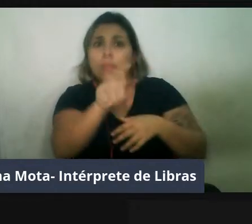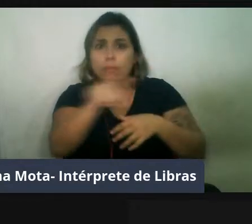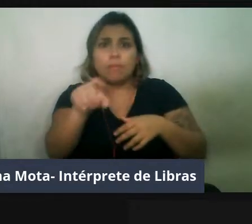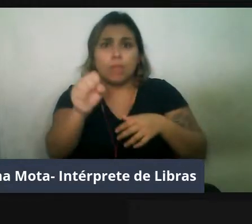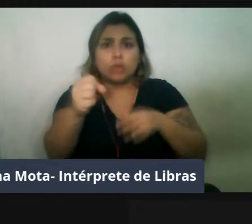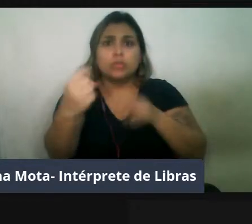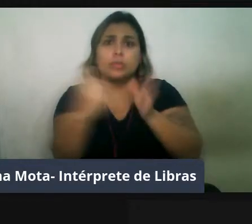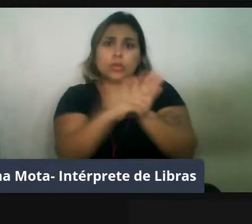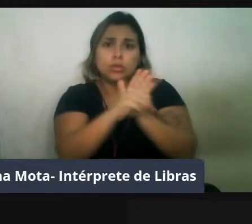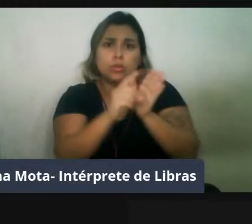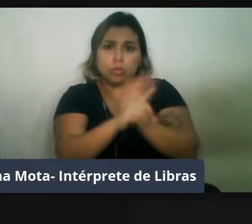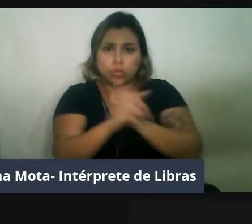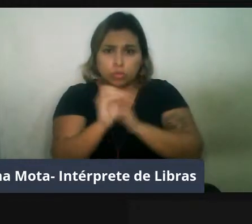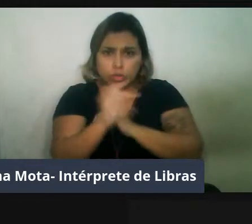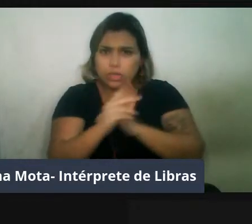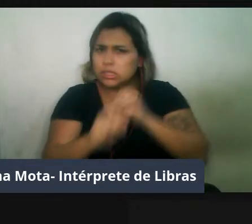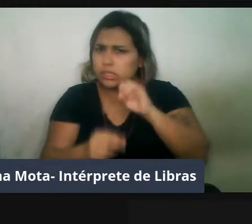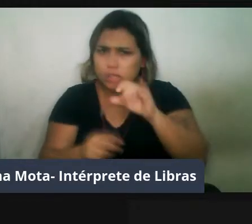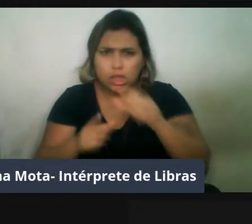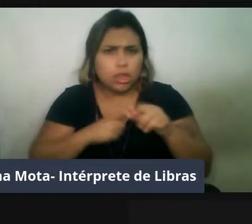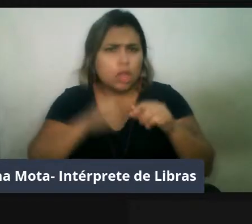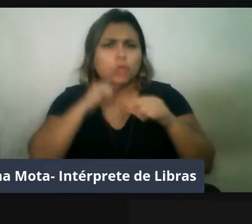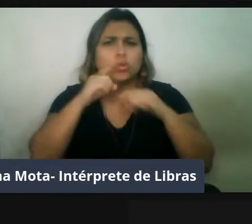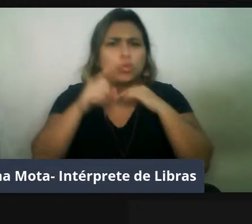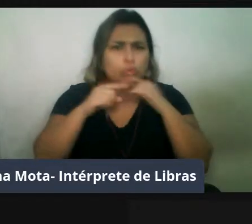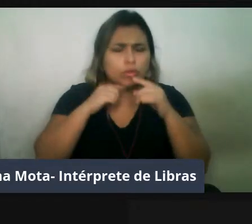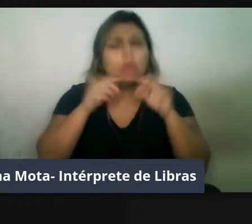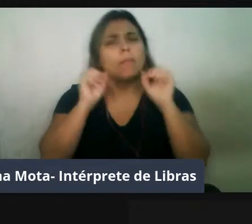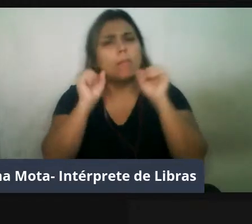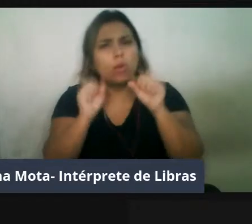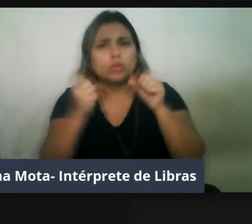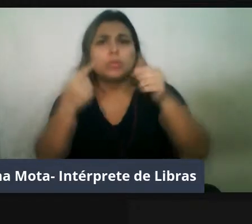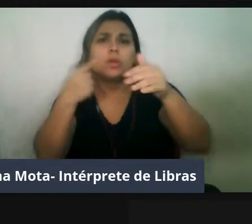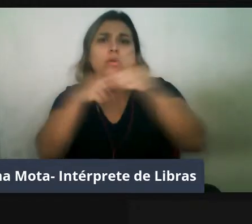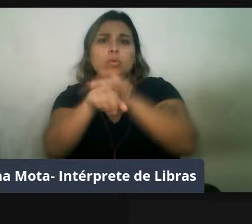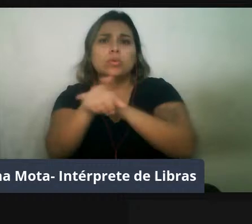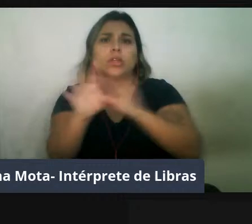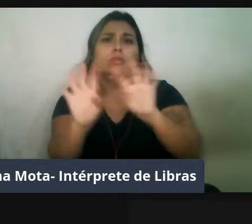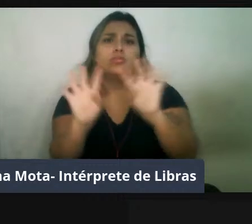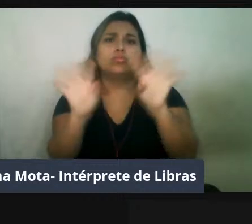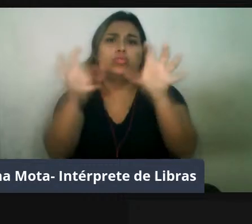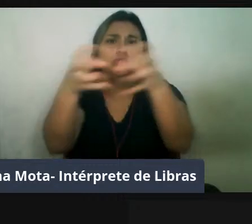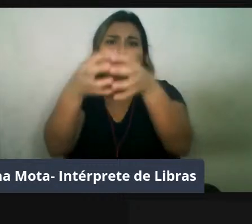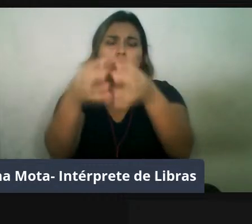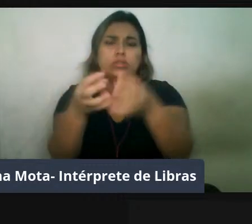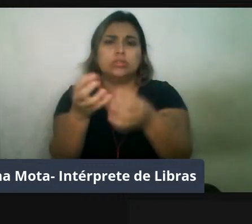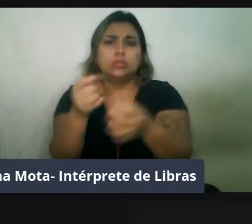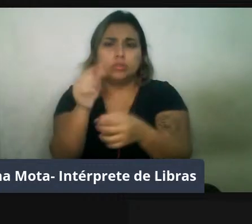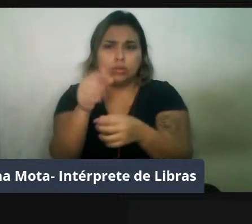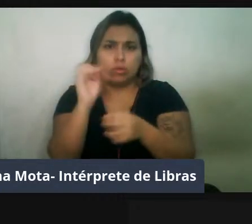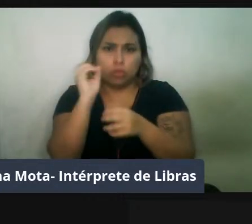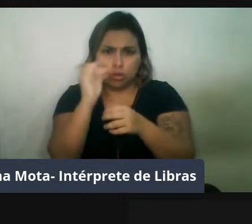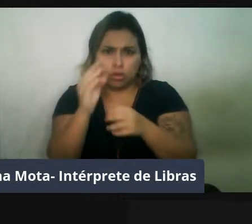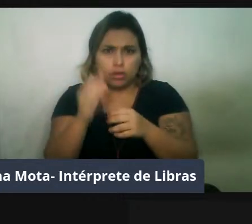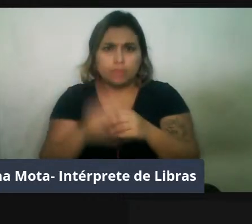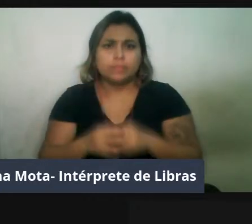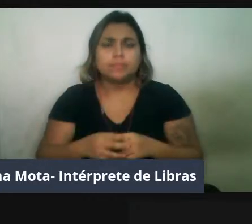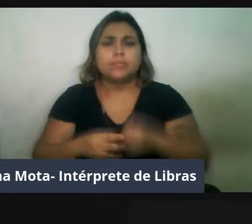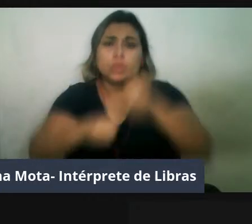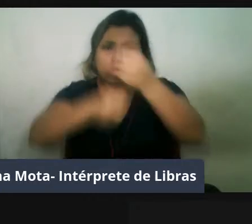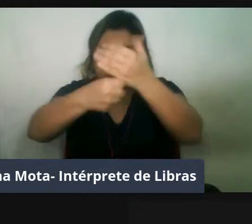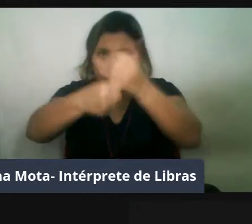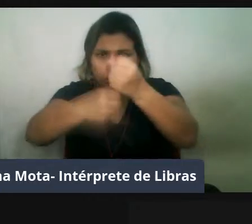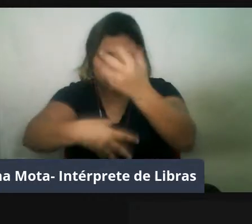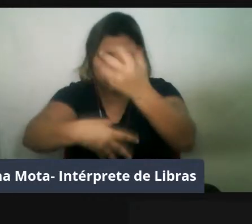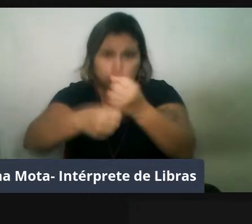tiver a palestra, se vocês tiverem dúvidas, coloquem as perguntas nos comentários, que no final vamos reservar um tempo específico para que elas